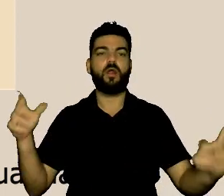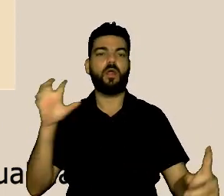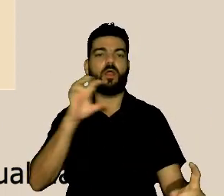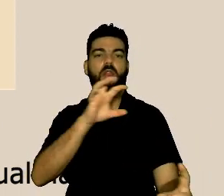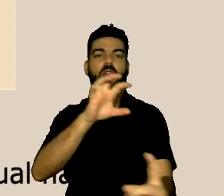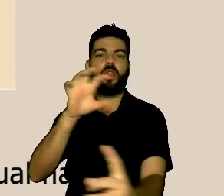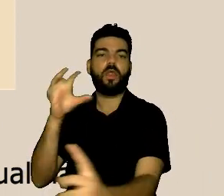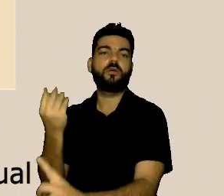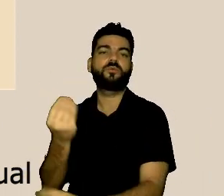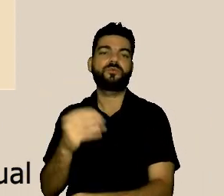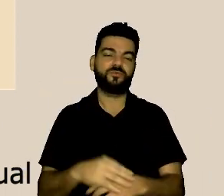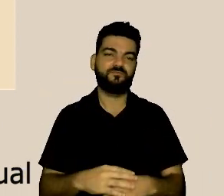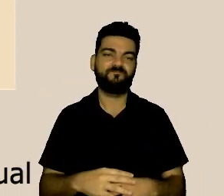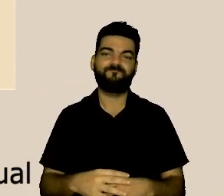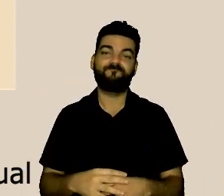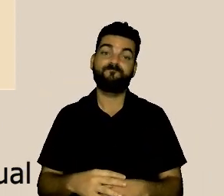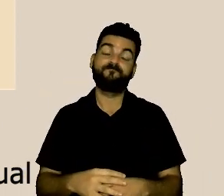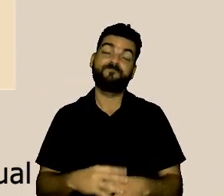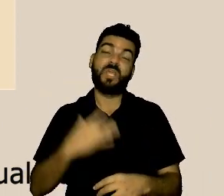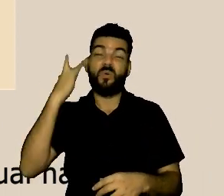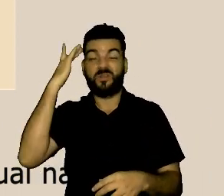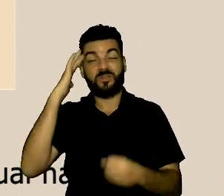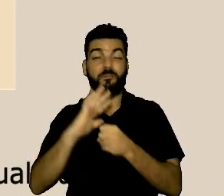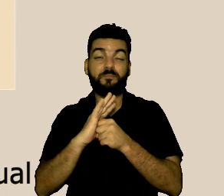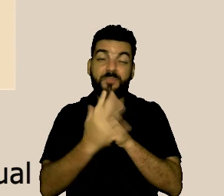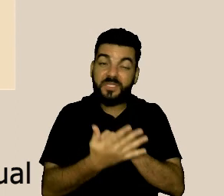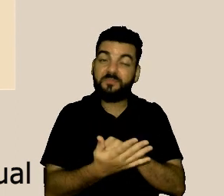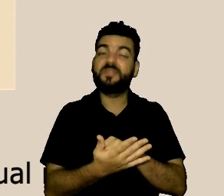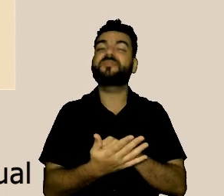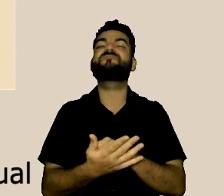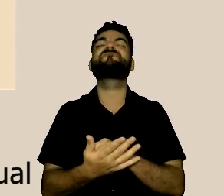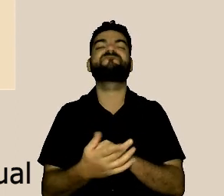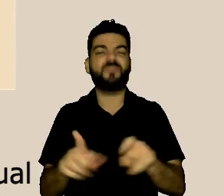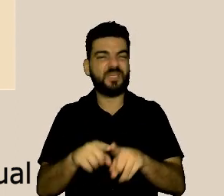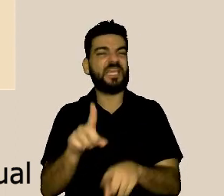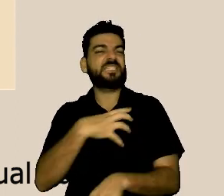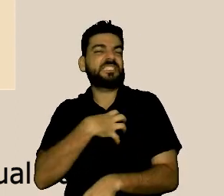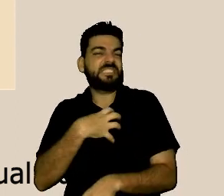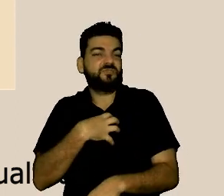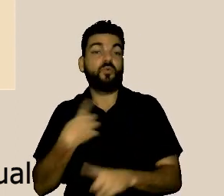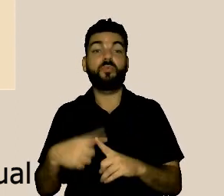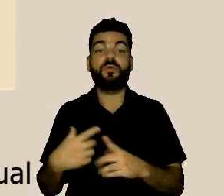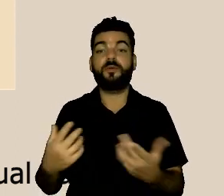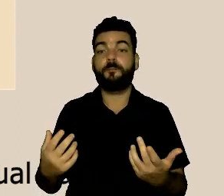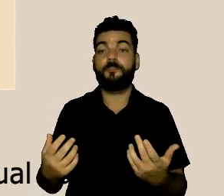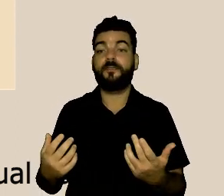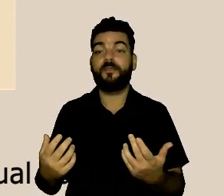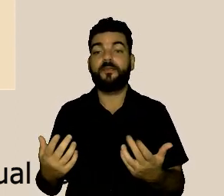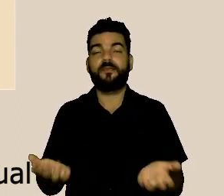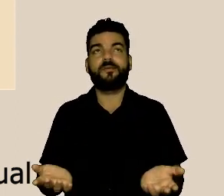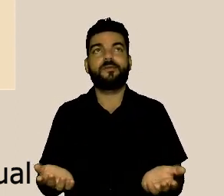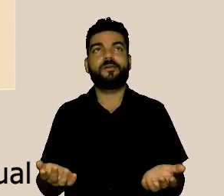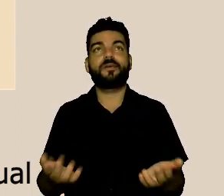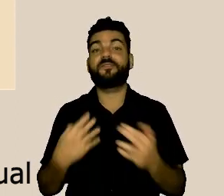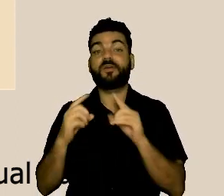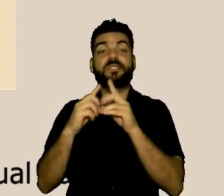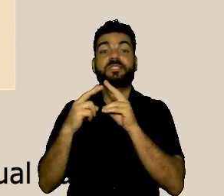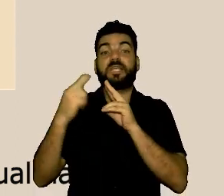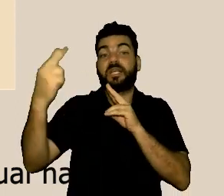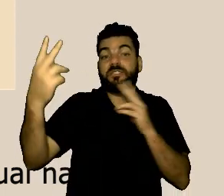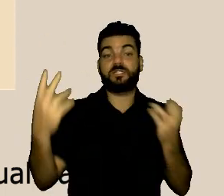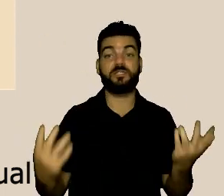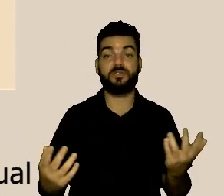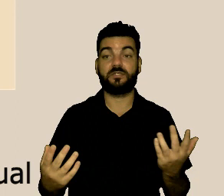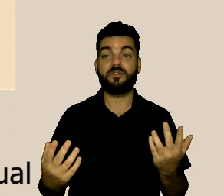e talvez a pandemia tenha contribuído um pouco, uma vez que as pessoas ficaram à distância. Então, os